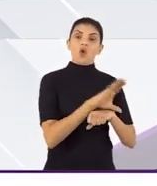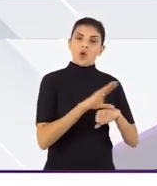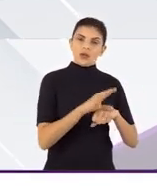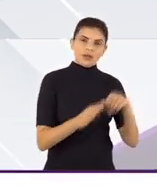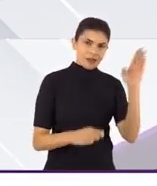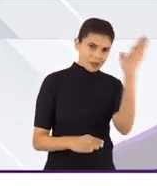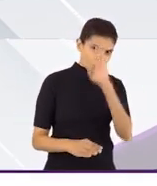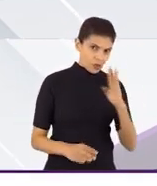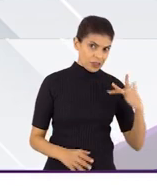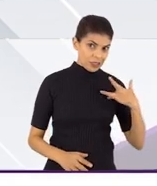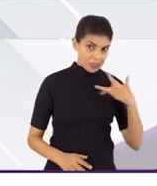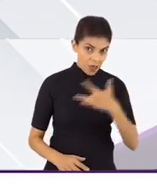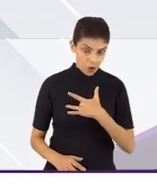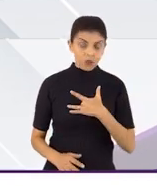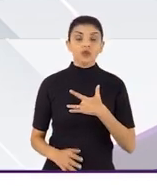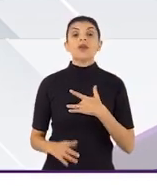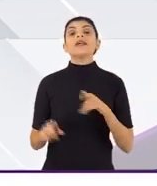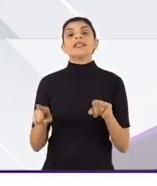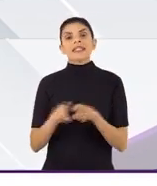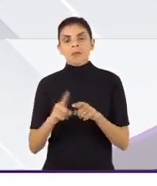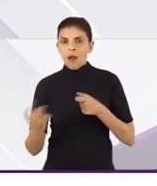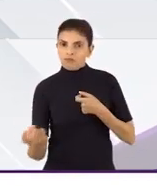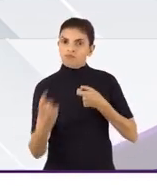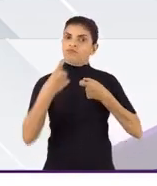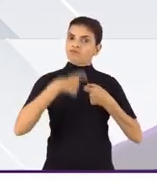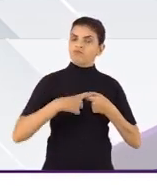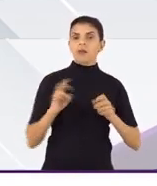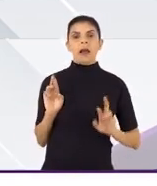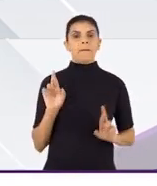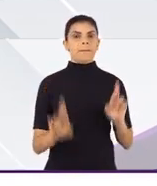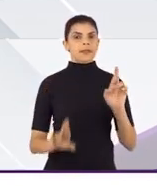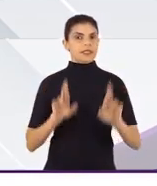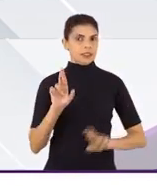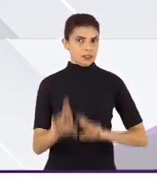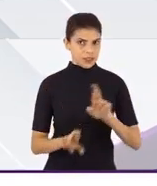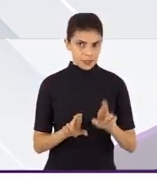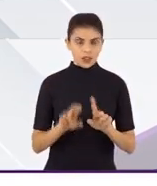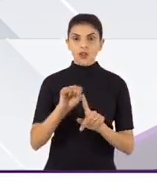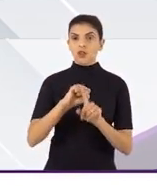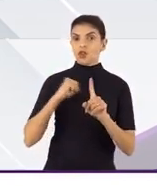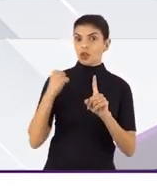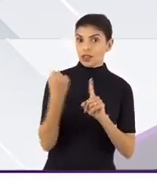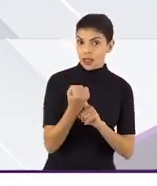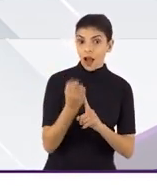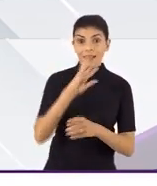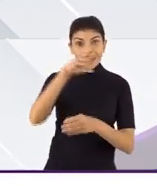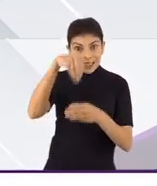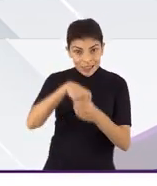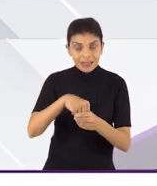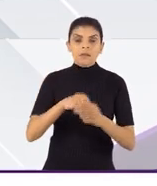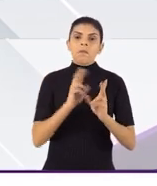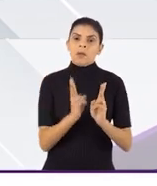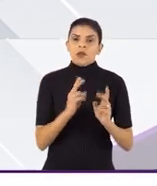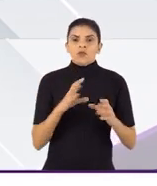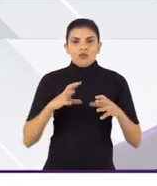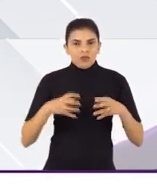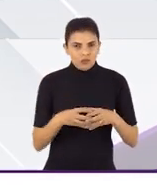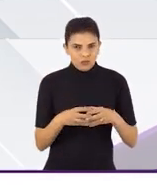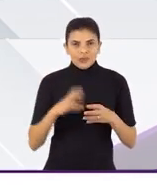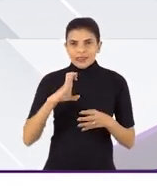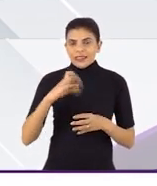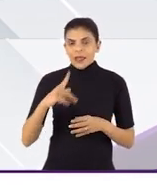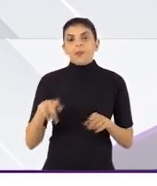próprio Conselho Nacional de Saúde, assegurando a representatividade da sociedade dentro deste